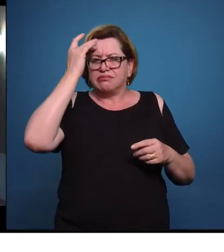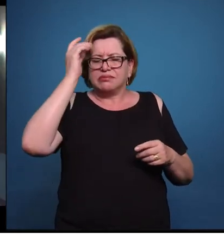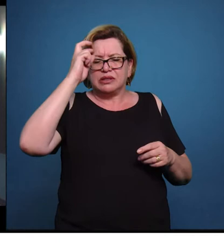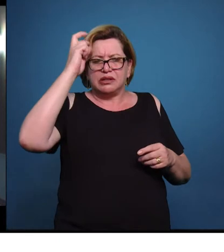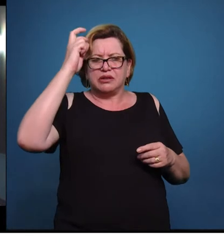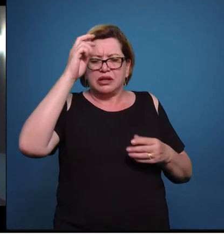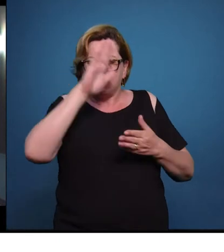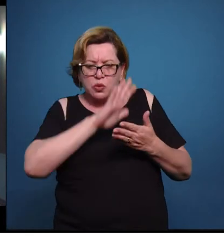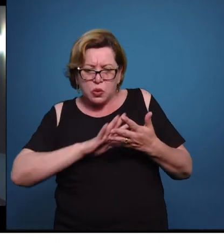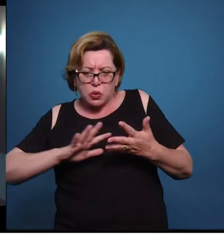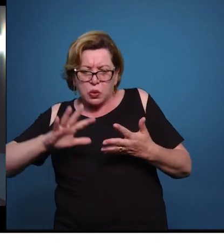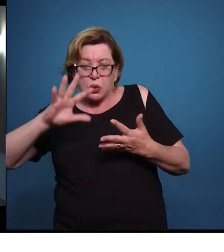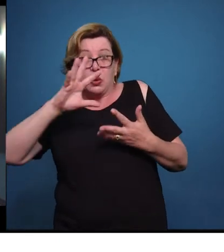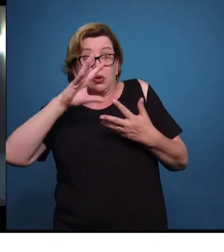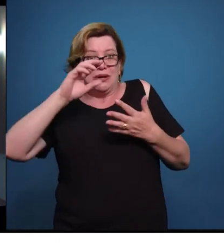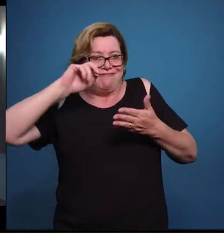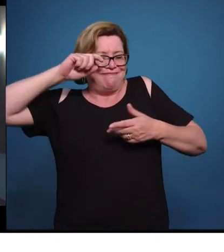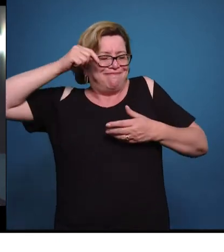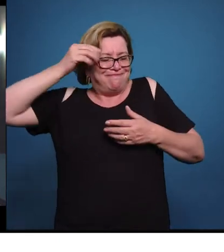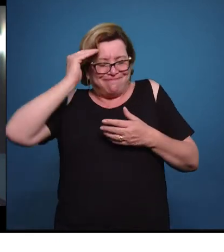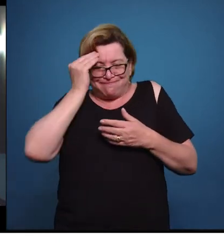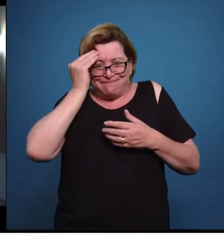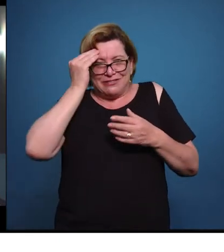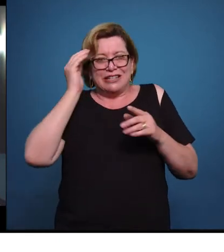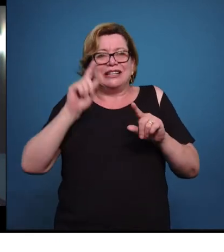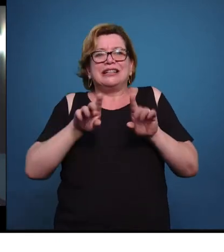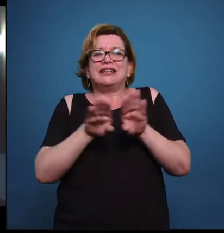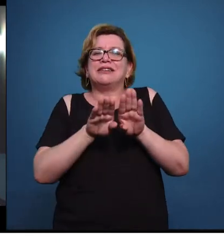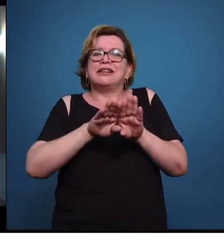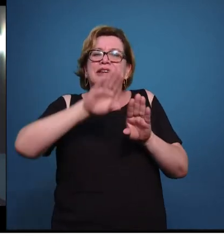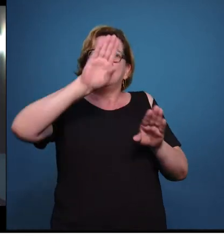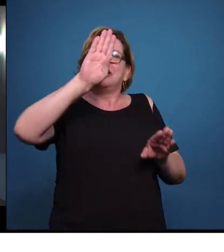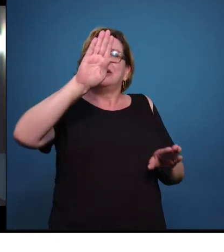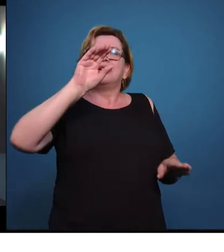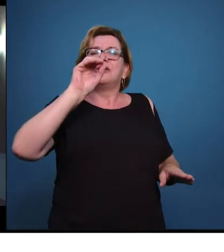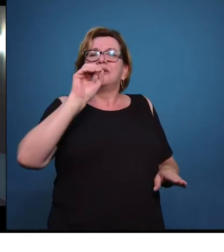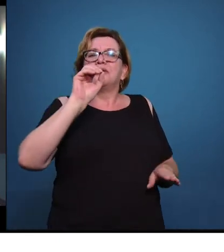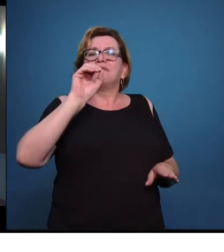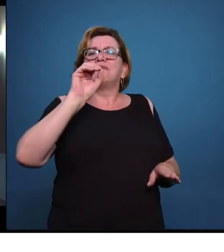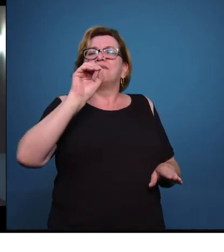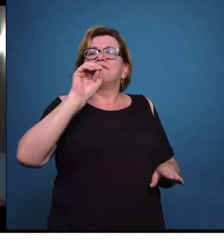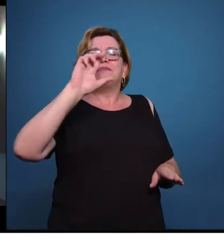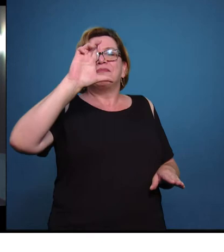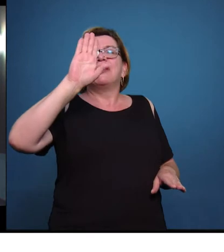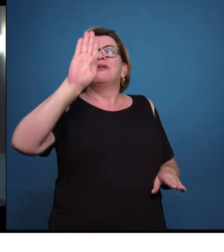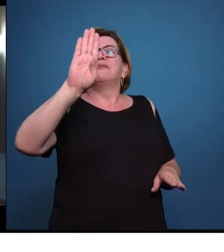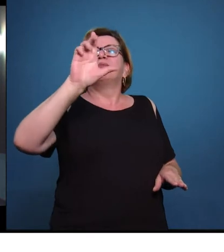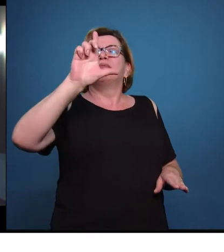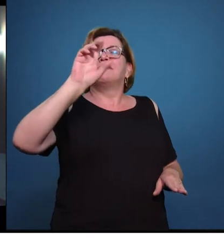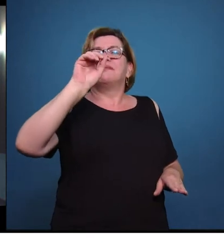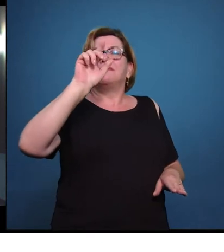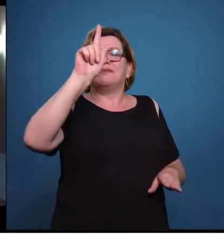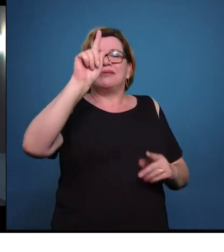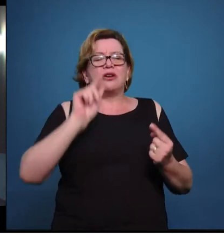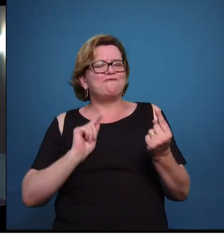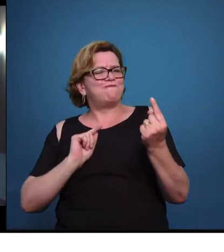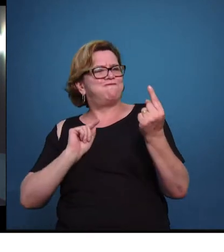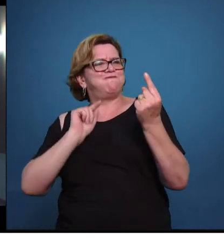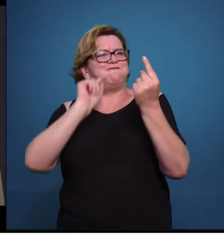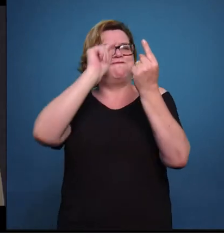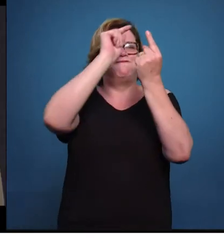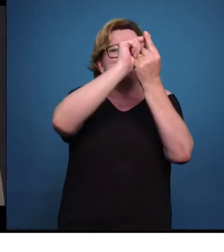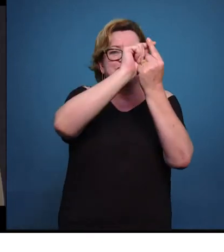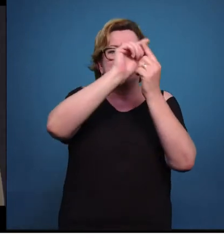E os blogueiros são muito diretos, né? E alguns jornalistas, especializados em algumas